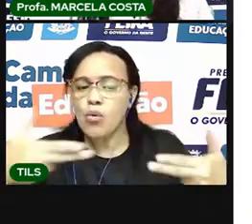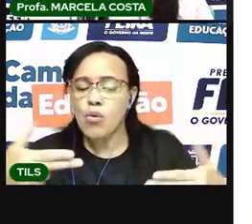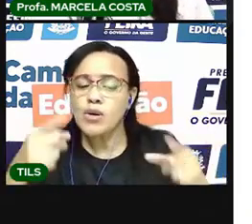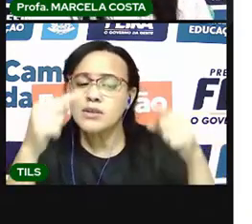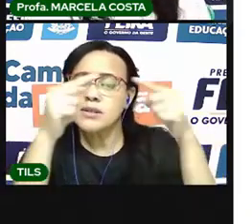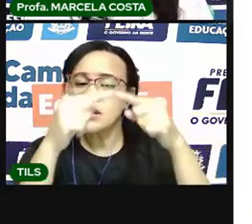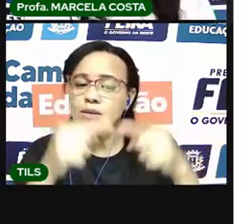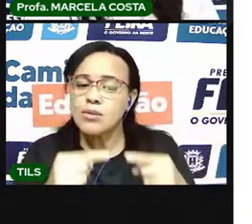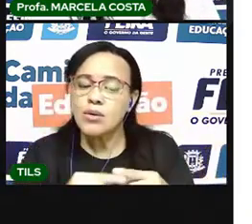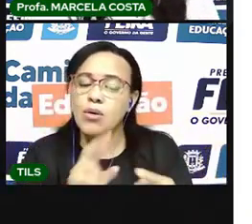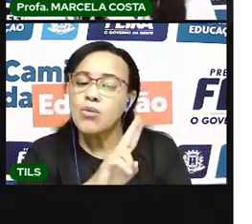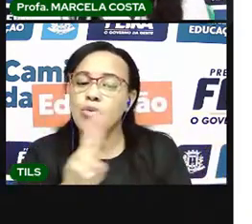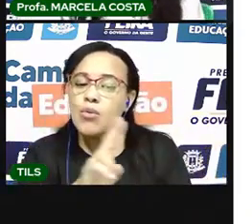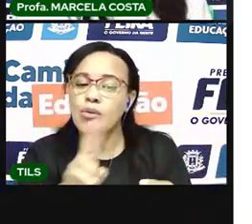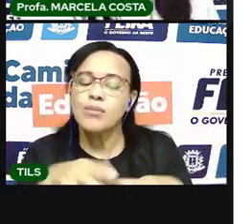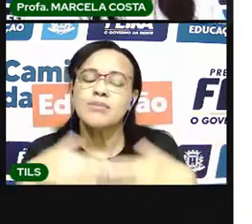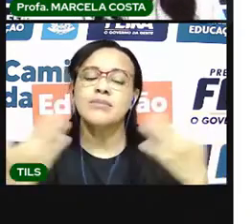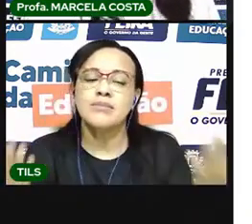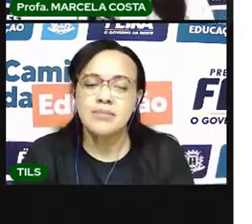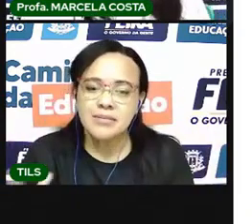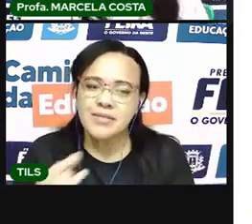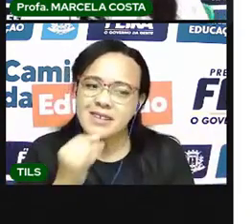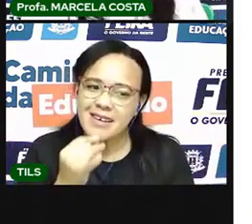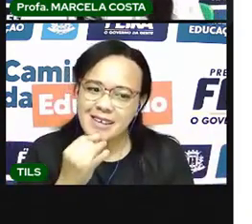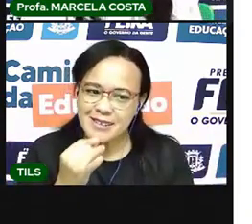tá bom? Vamos mostrar um exemplo?